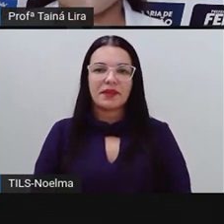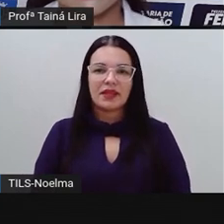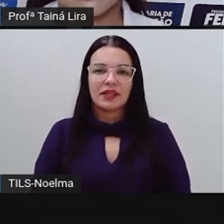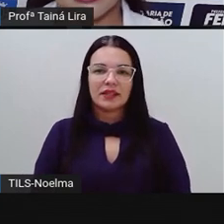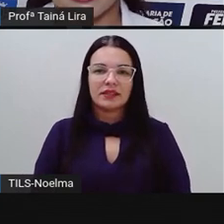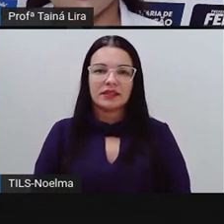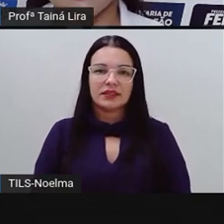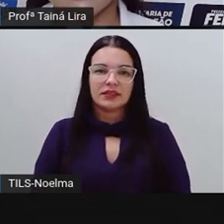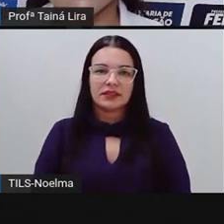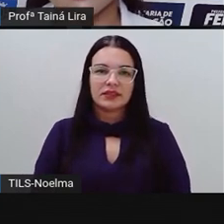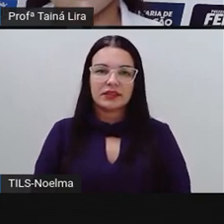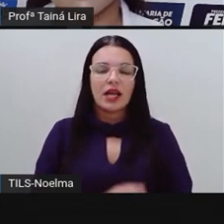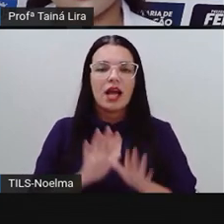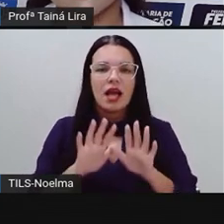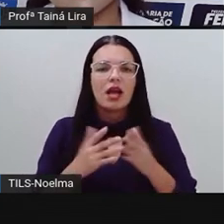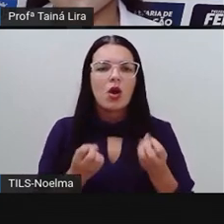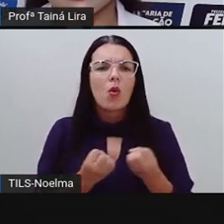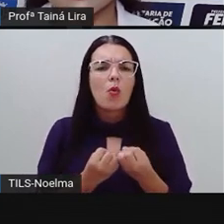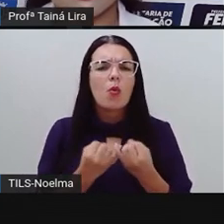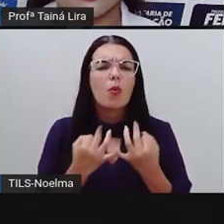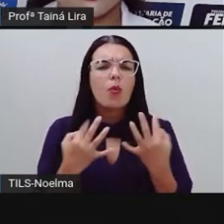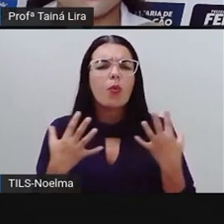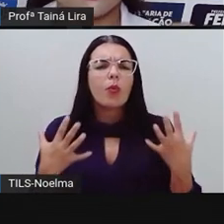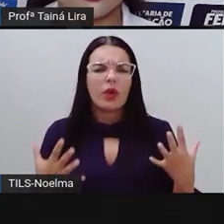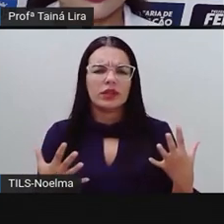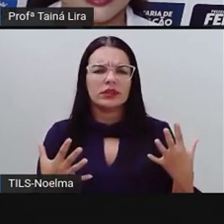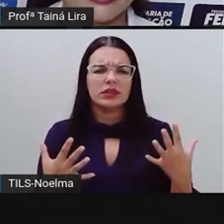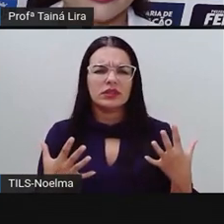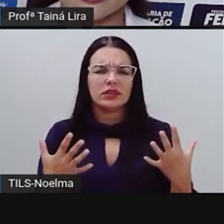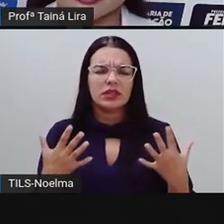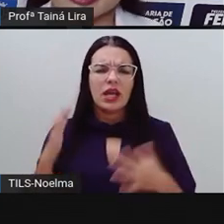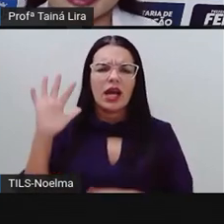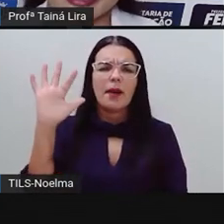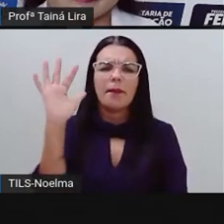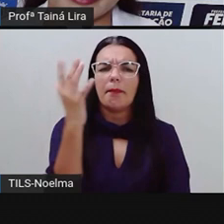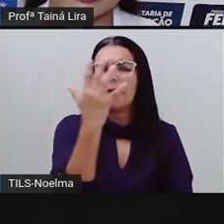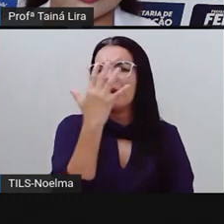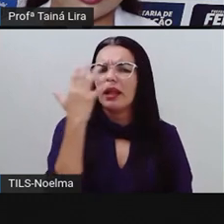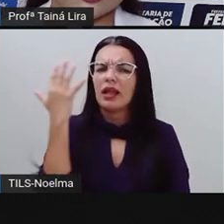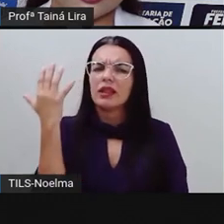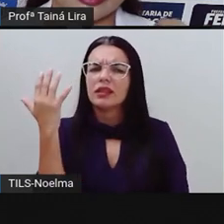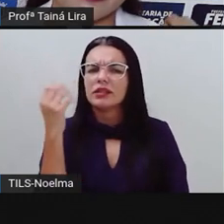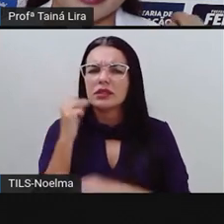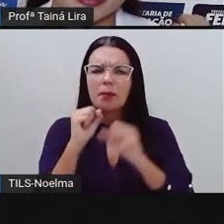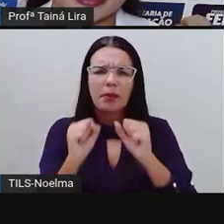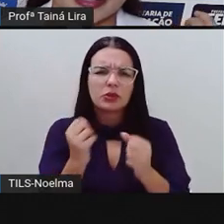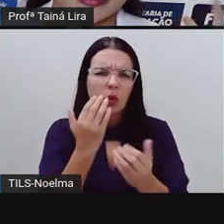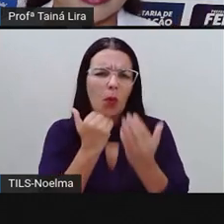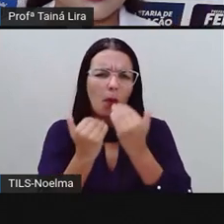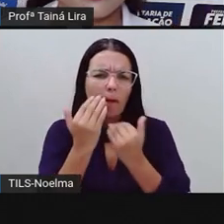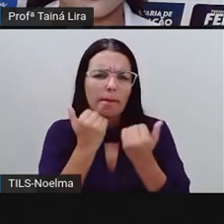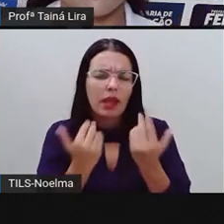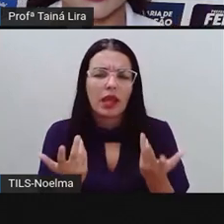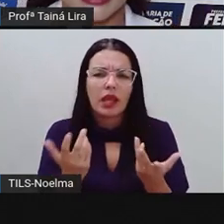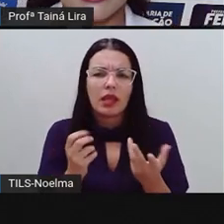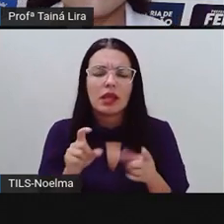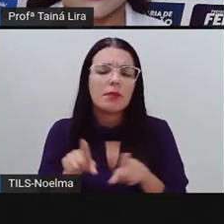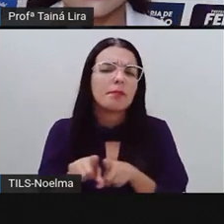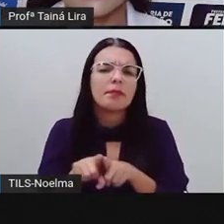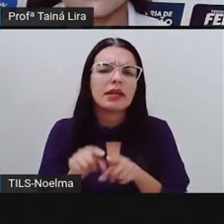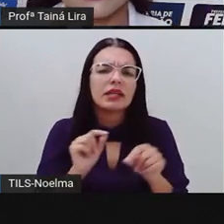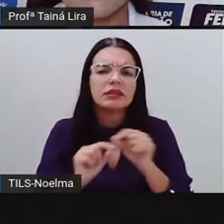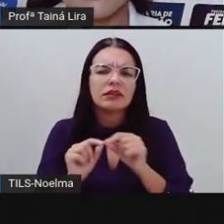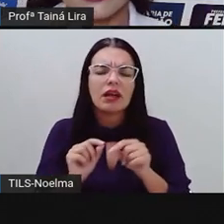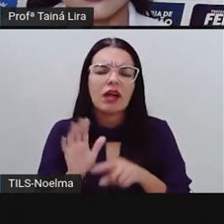Então, olha lá, quais são essas plantas que nós consumimos para o dia a dia e para que elas servem, né?